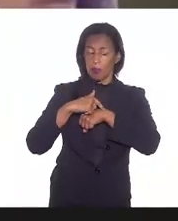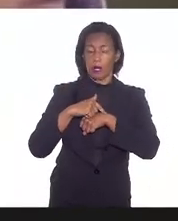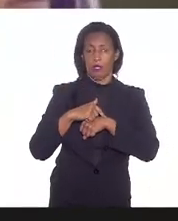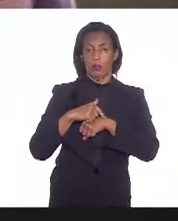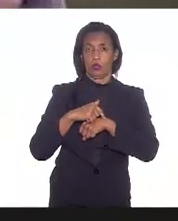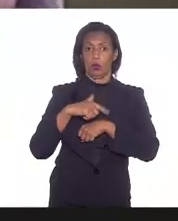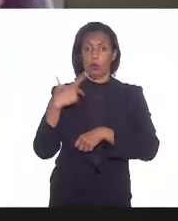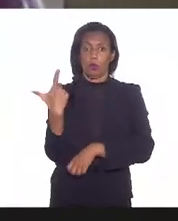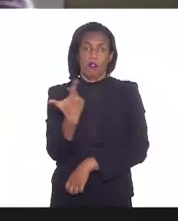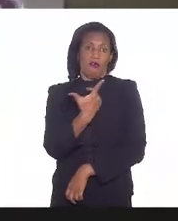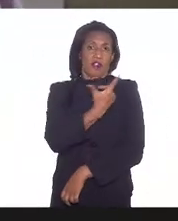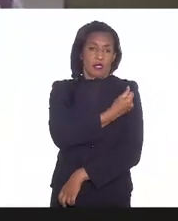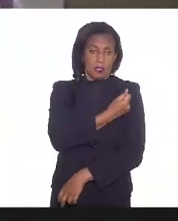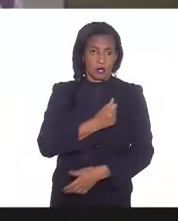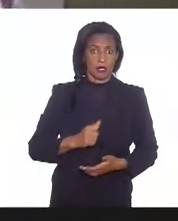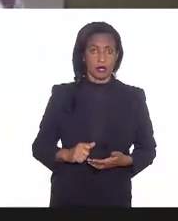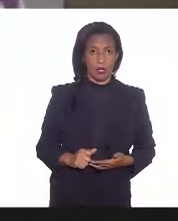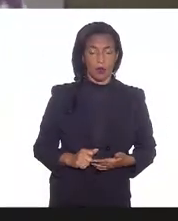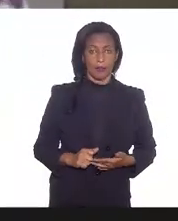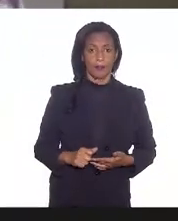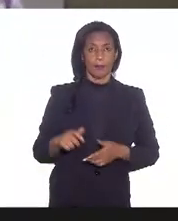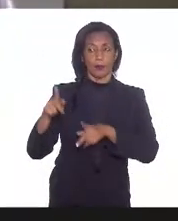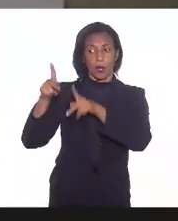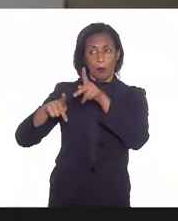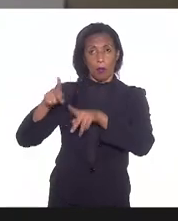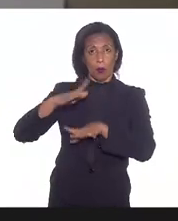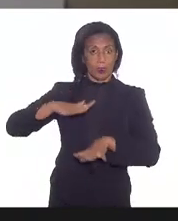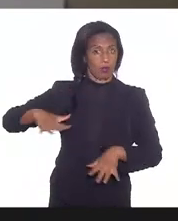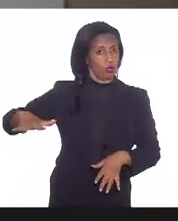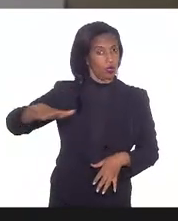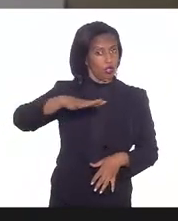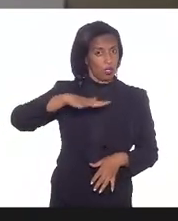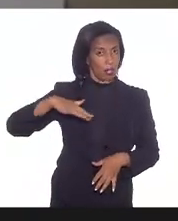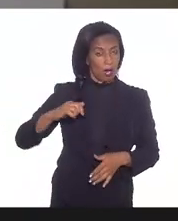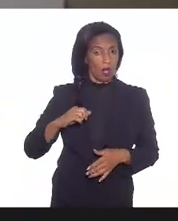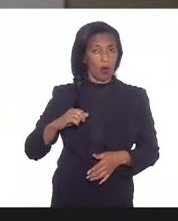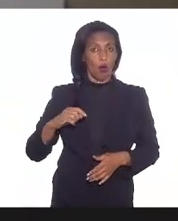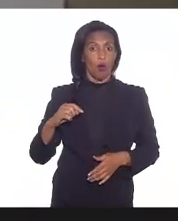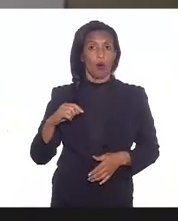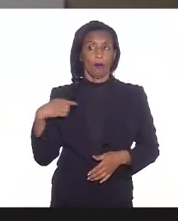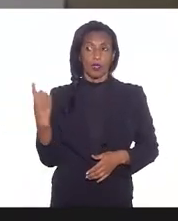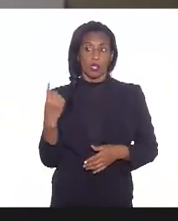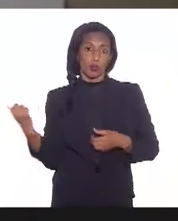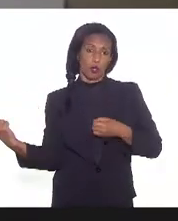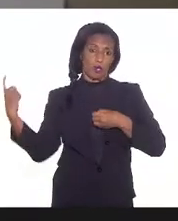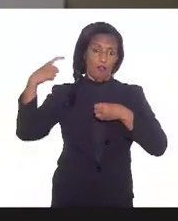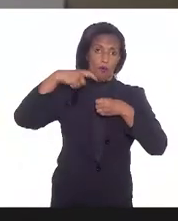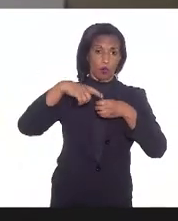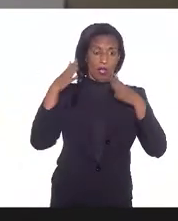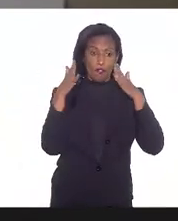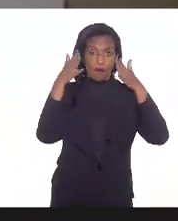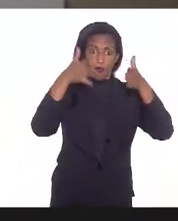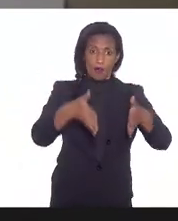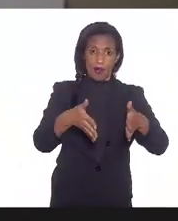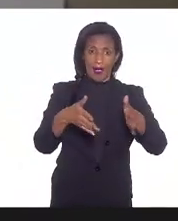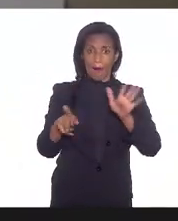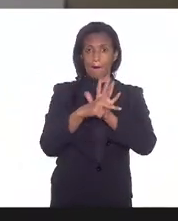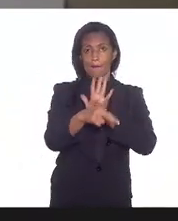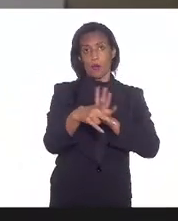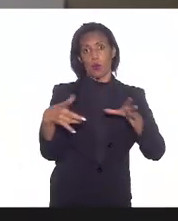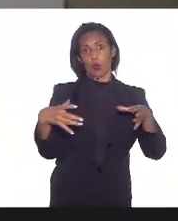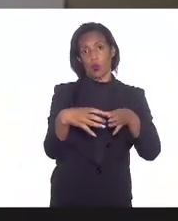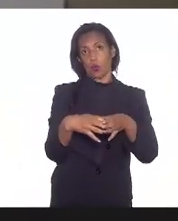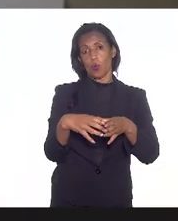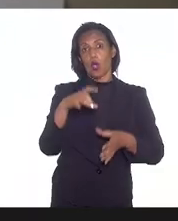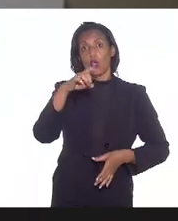vacinação para a população em geral para que a gente possa voltar a focar num ou outro grupo só o